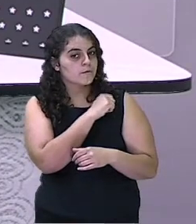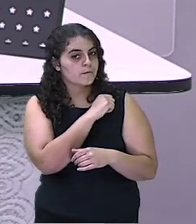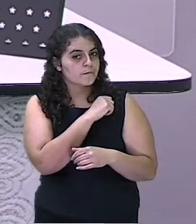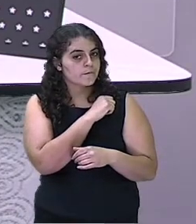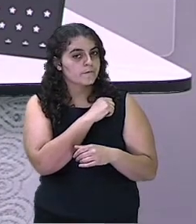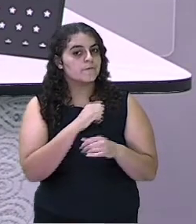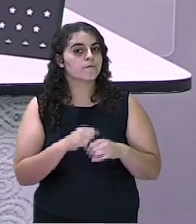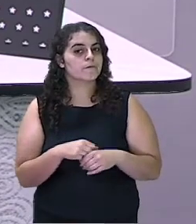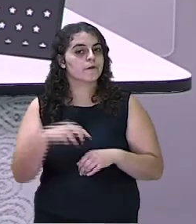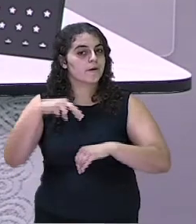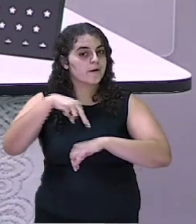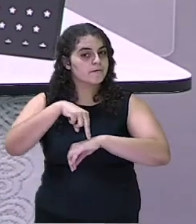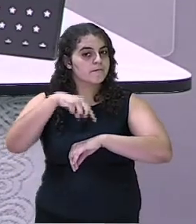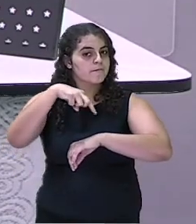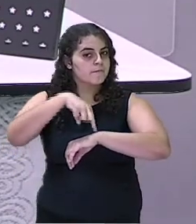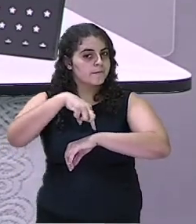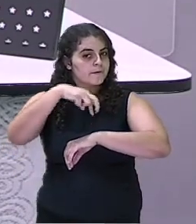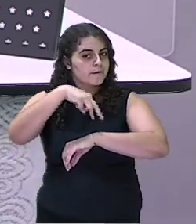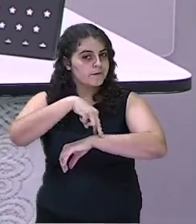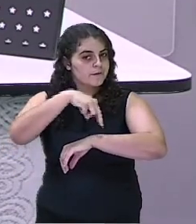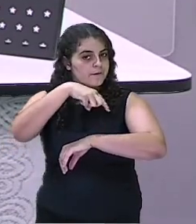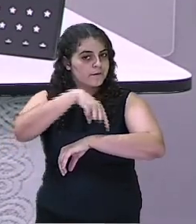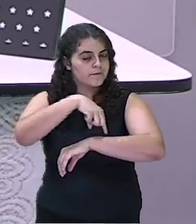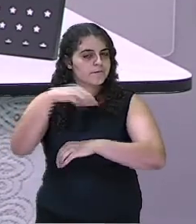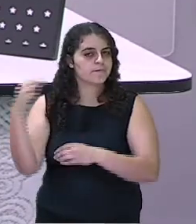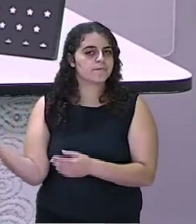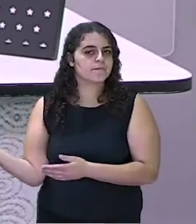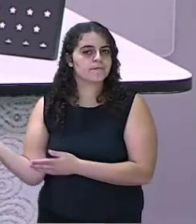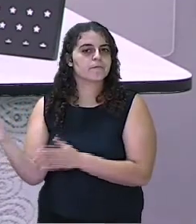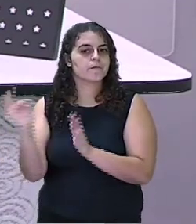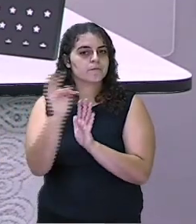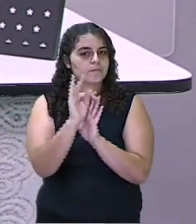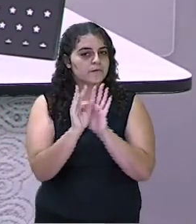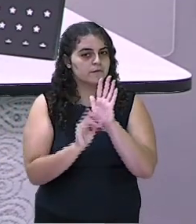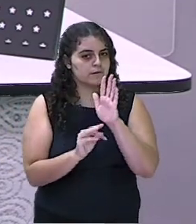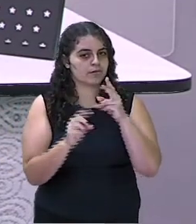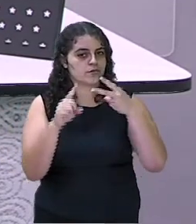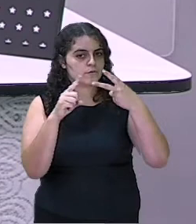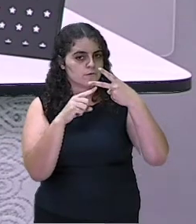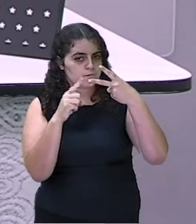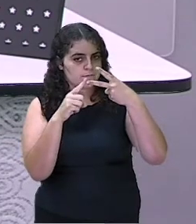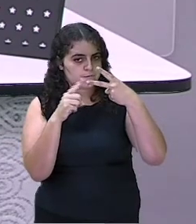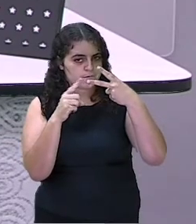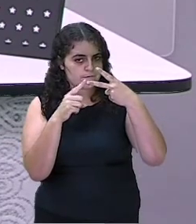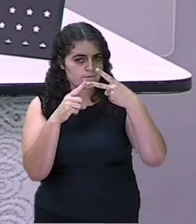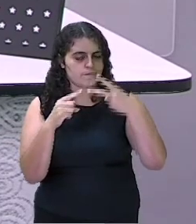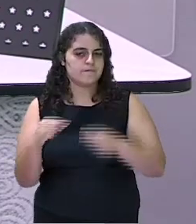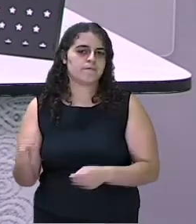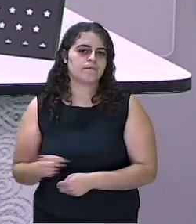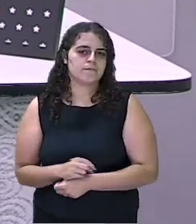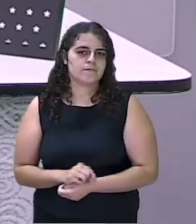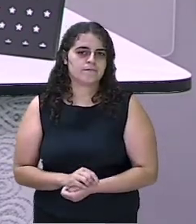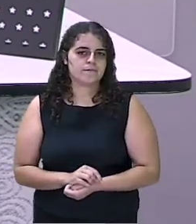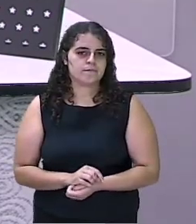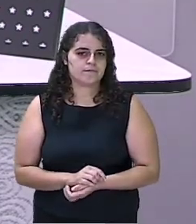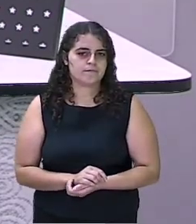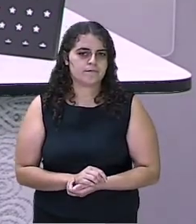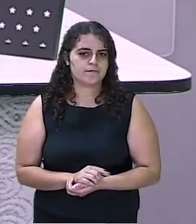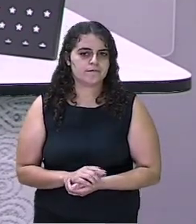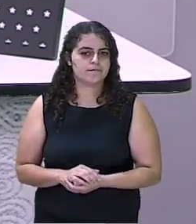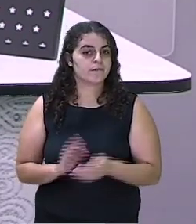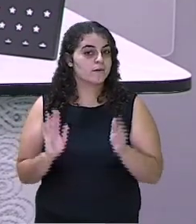amarelinha, que foi nomeado como texto 2. Muito bem.